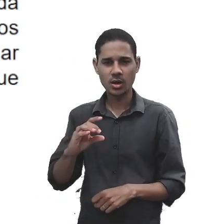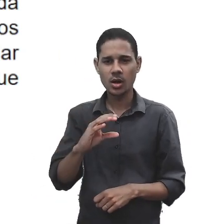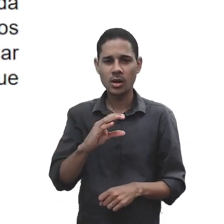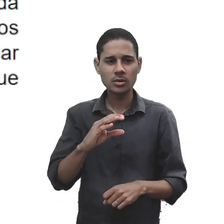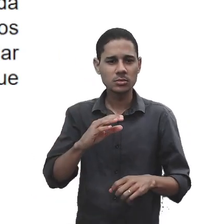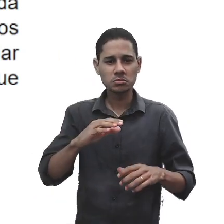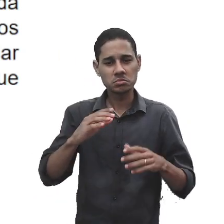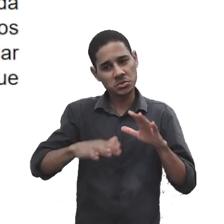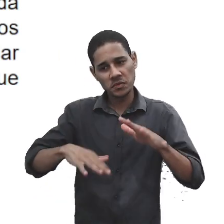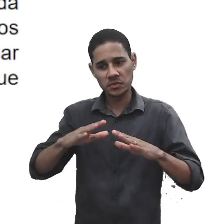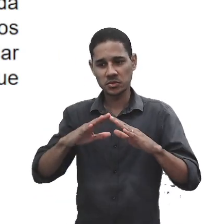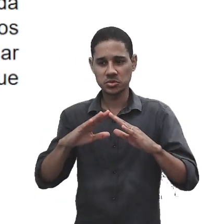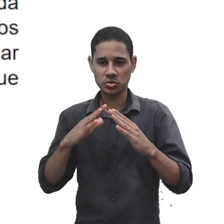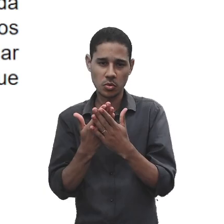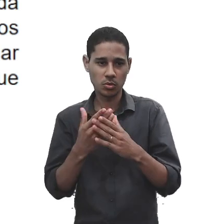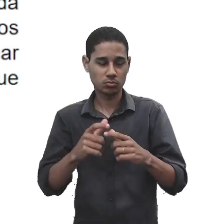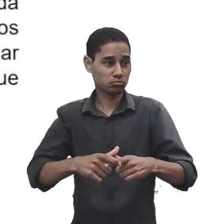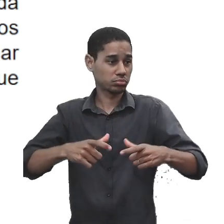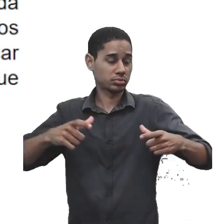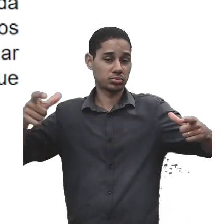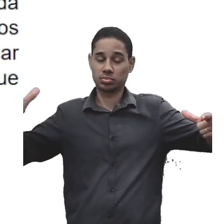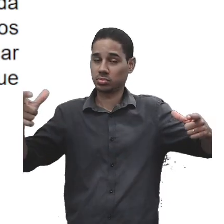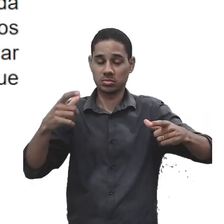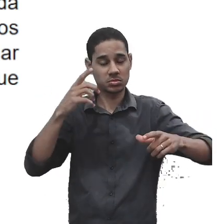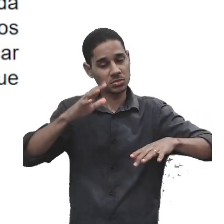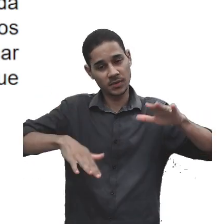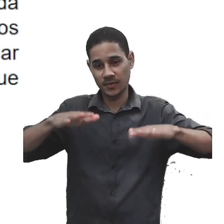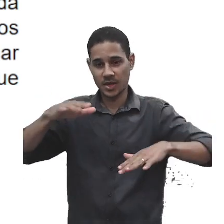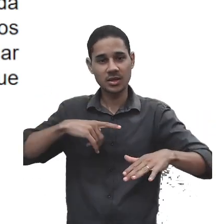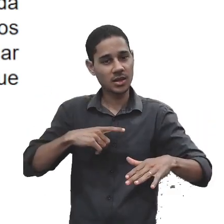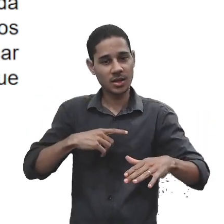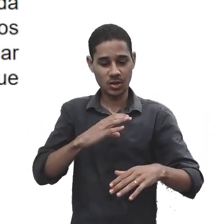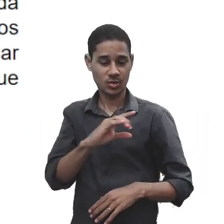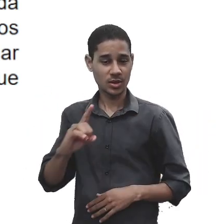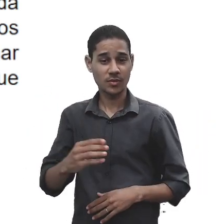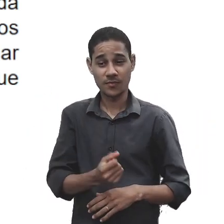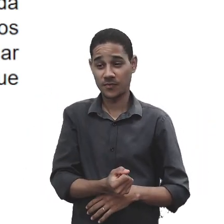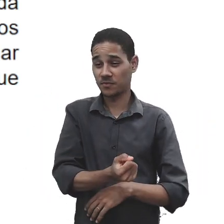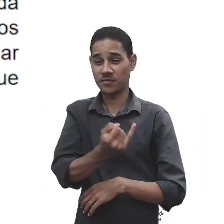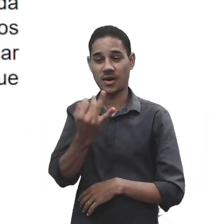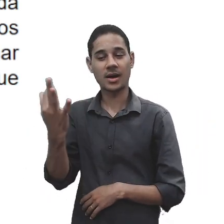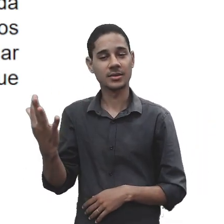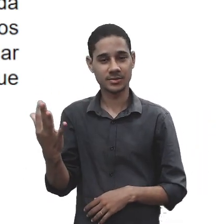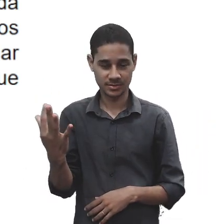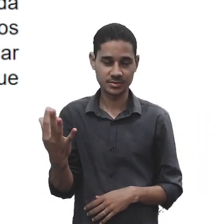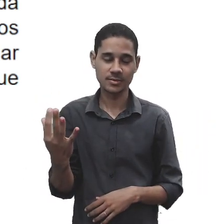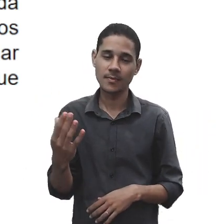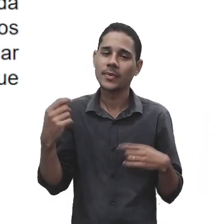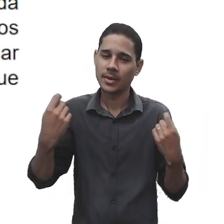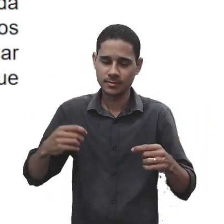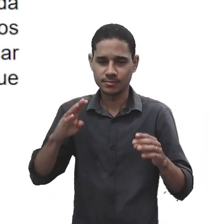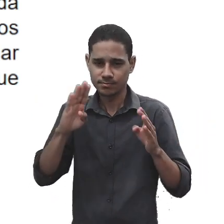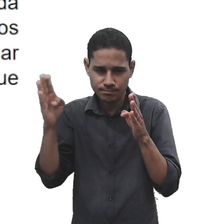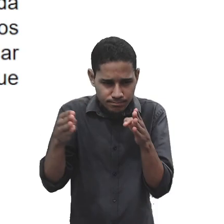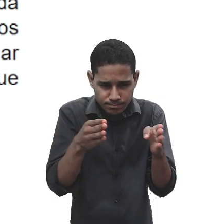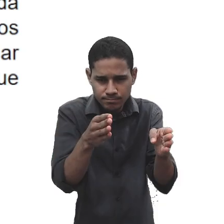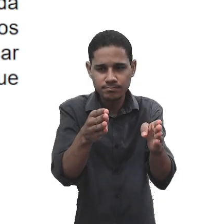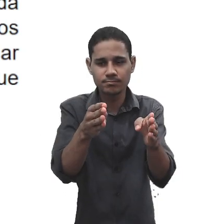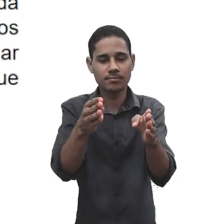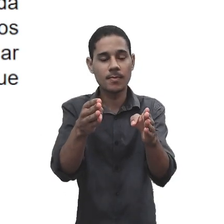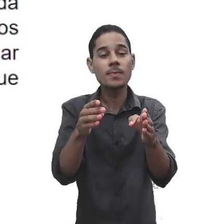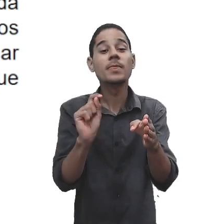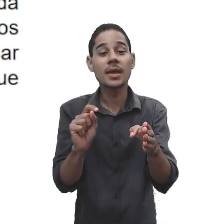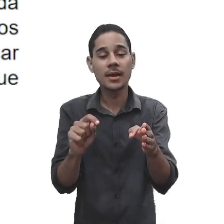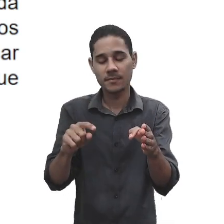demanda que ela tem, há vários coordenadores. Então, precisa de uma orientação. E dentro disso